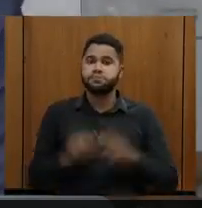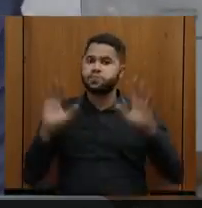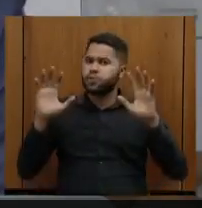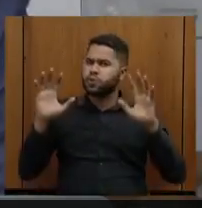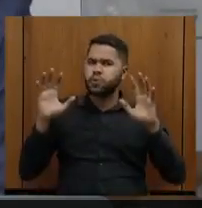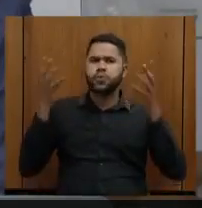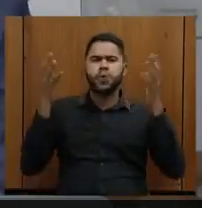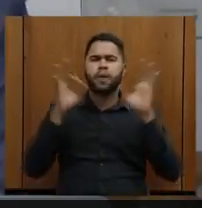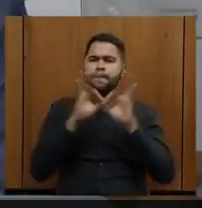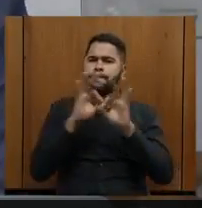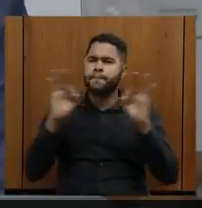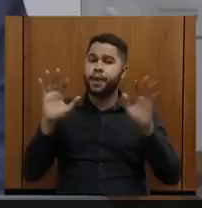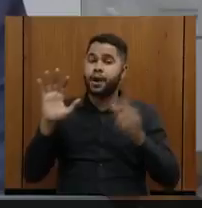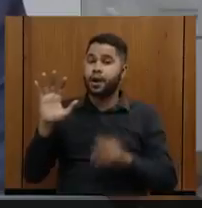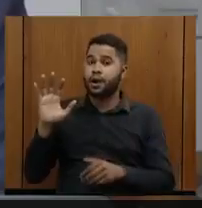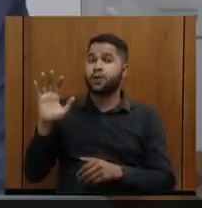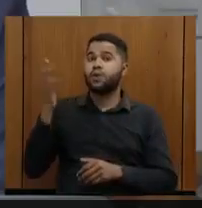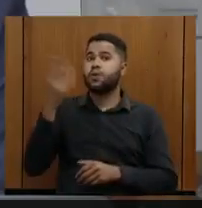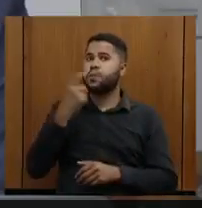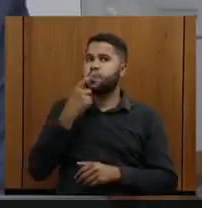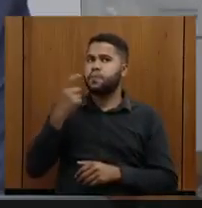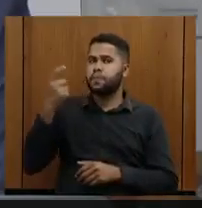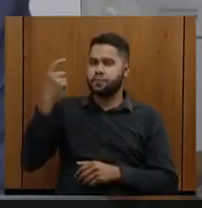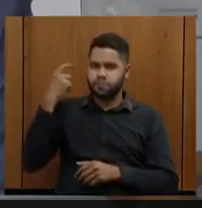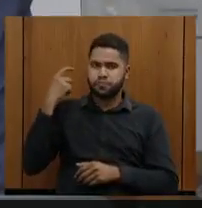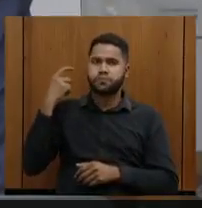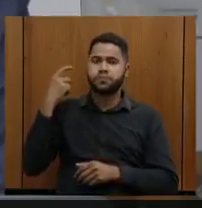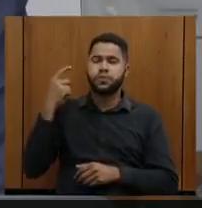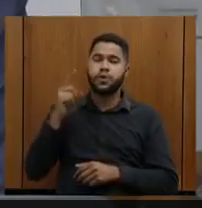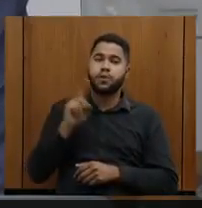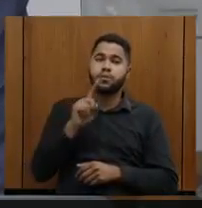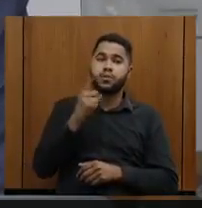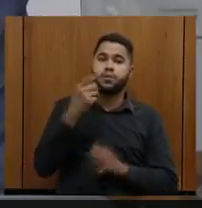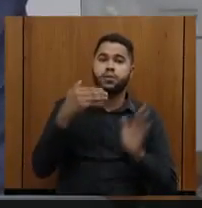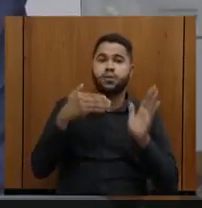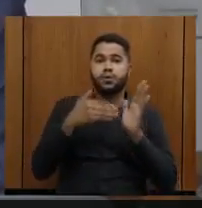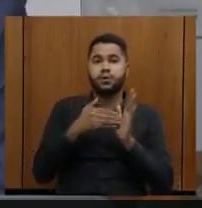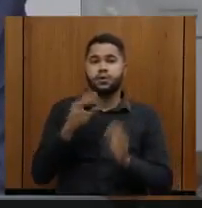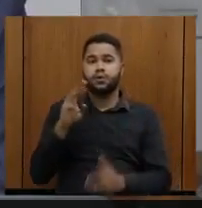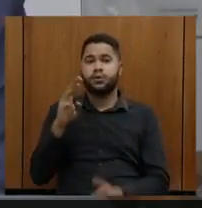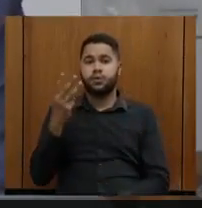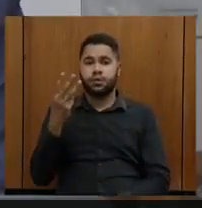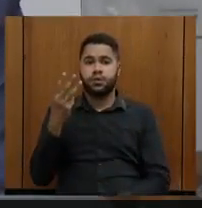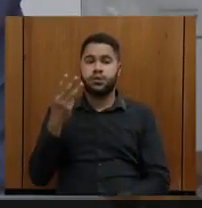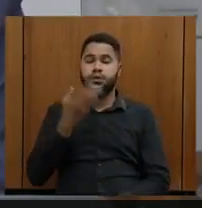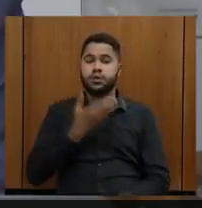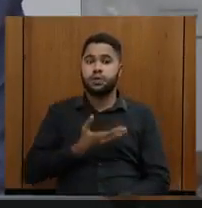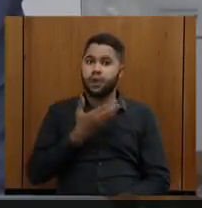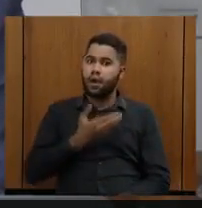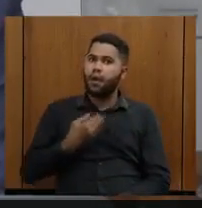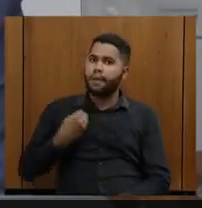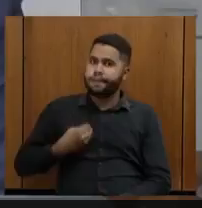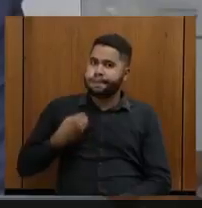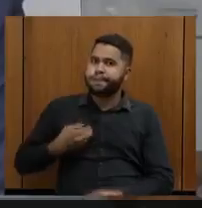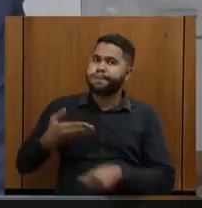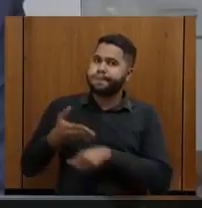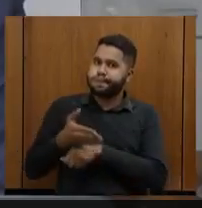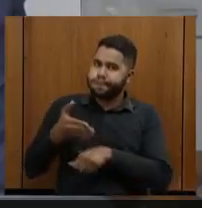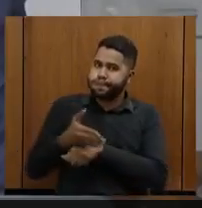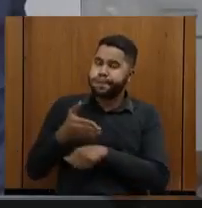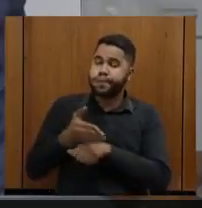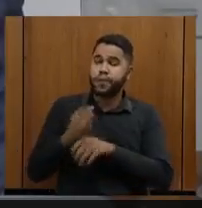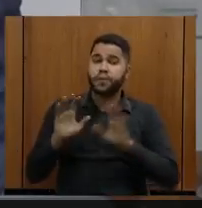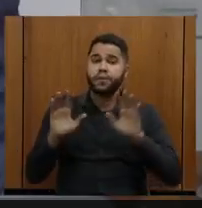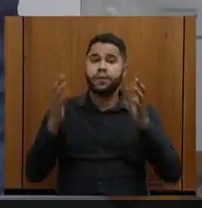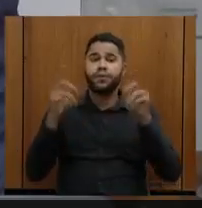espetacular que aconteceu agora nos últimos dias, primeiro a três. E tivemos uma grande participação neste evento,